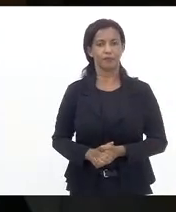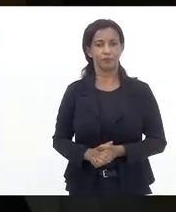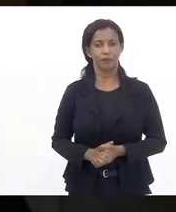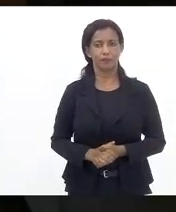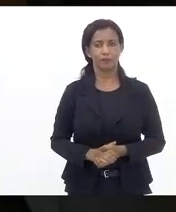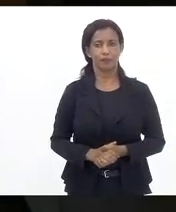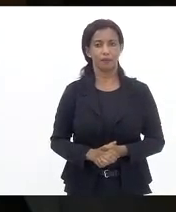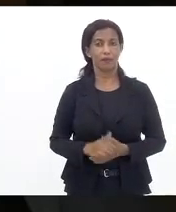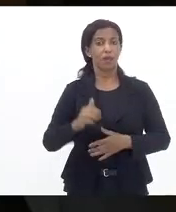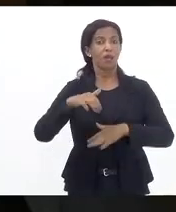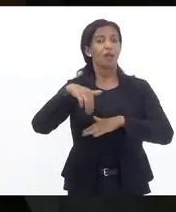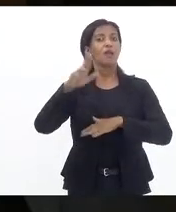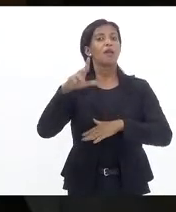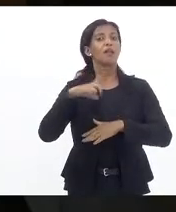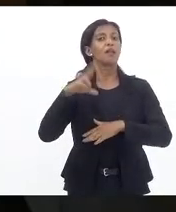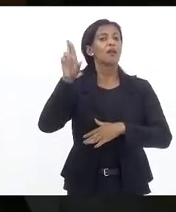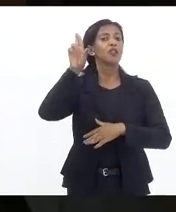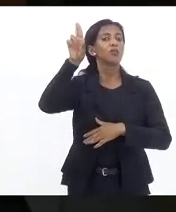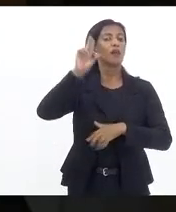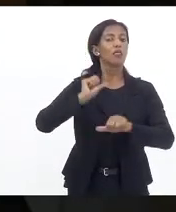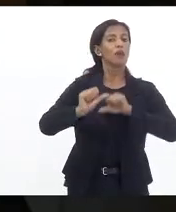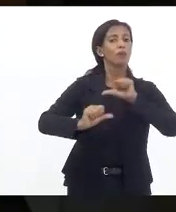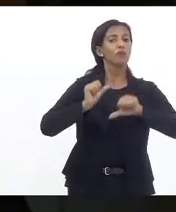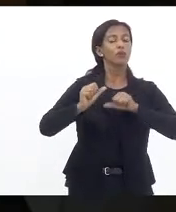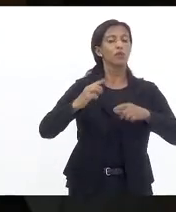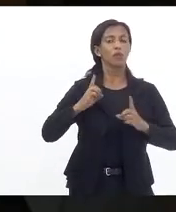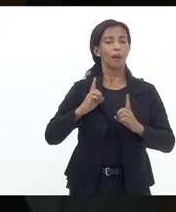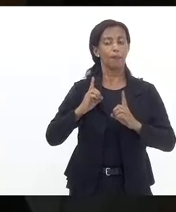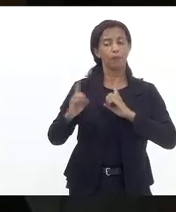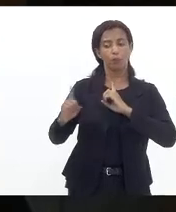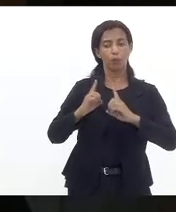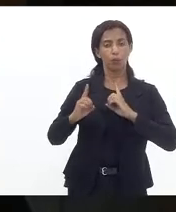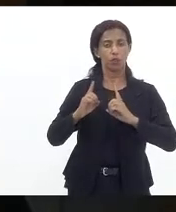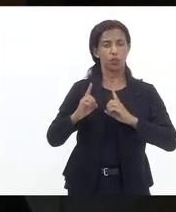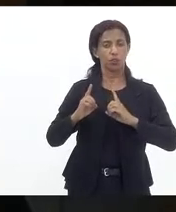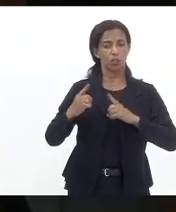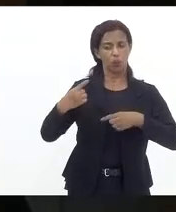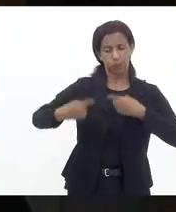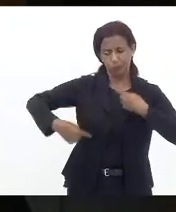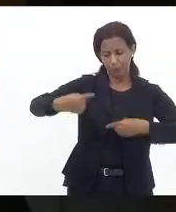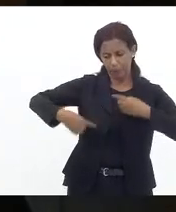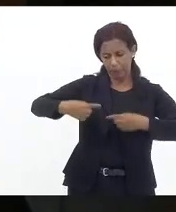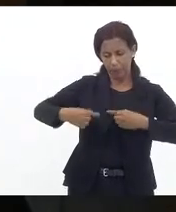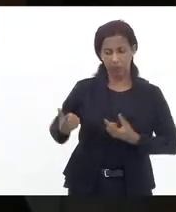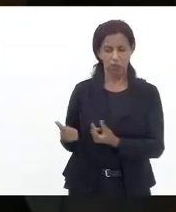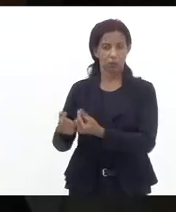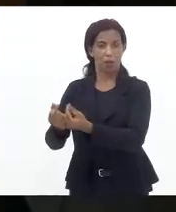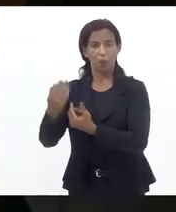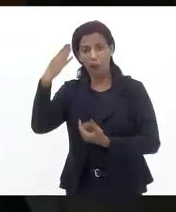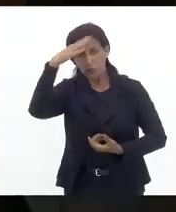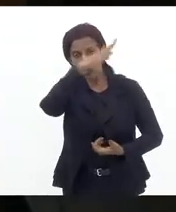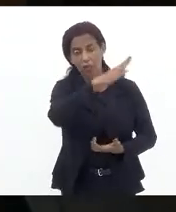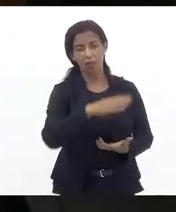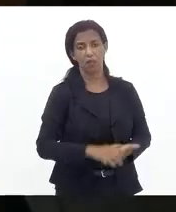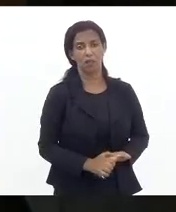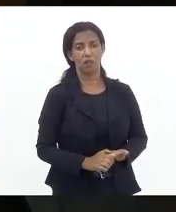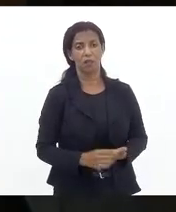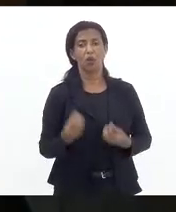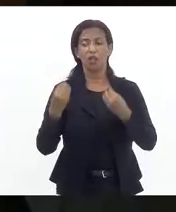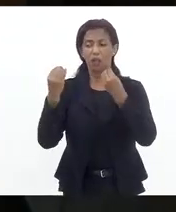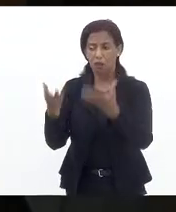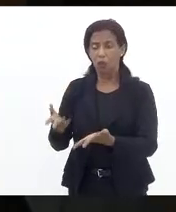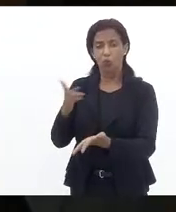quem tem responsabilidade nessa mudança da política de preços Bolsonaro Bolsonaro que deu